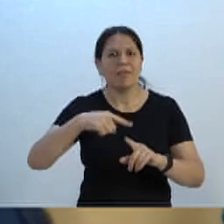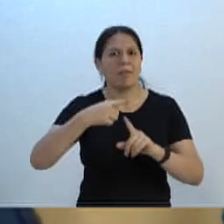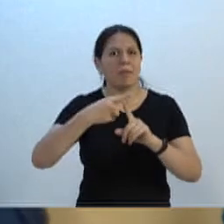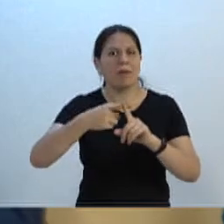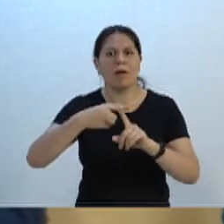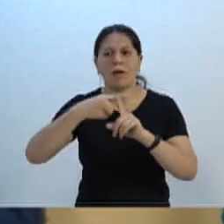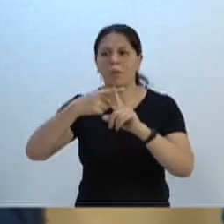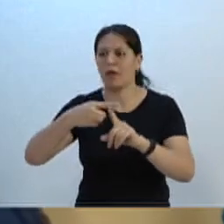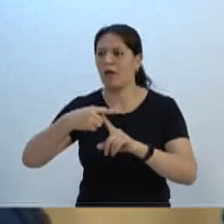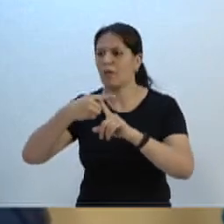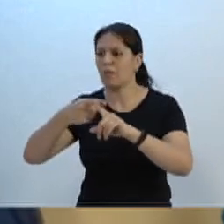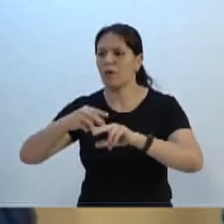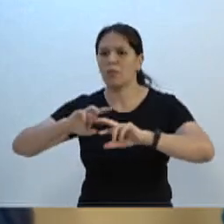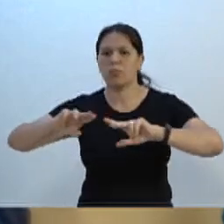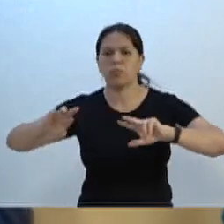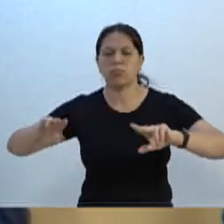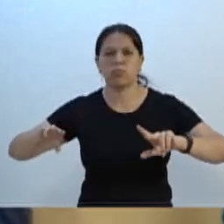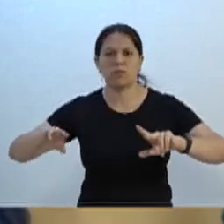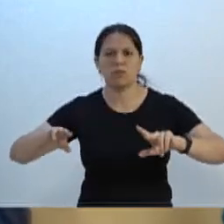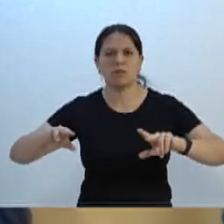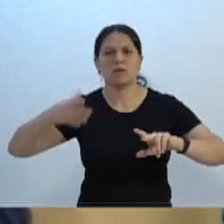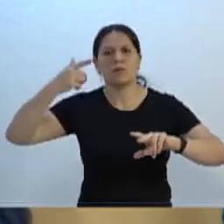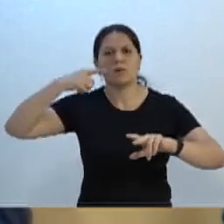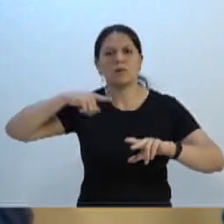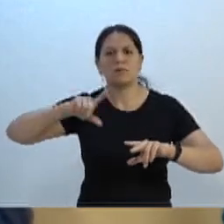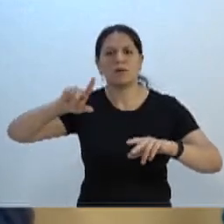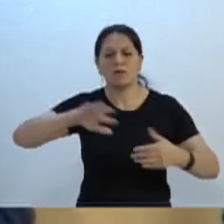tem alcance universal,